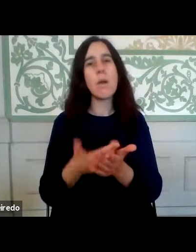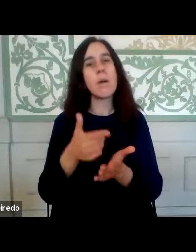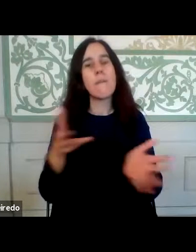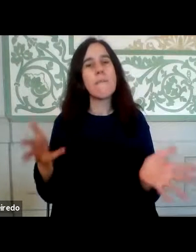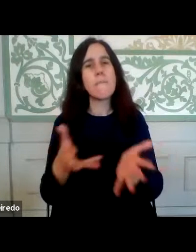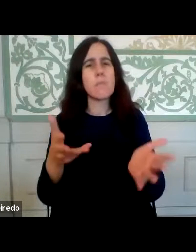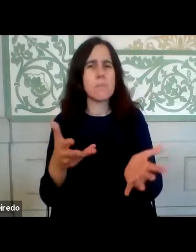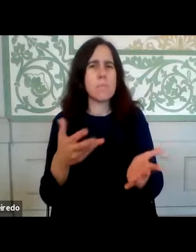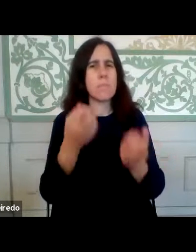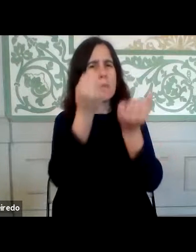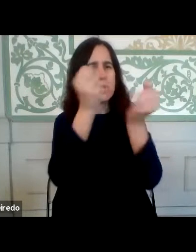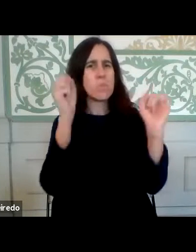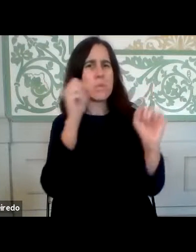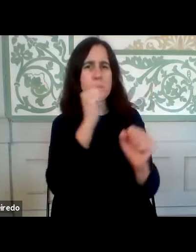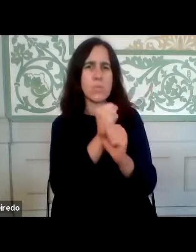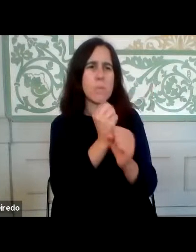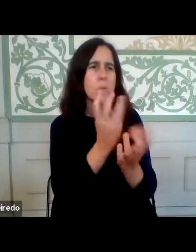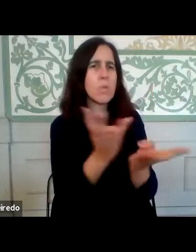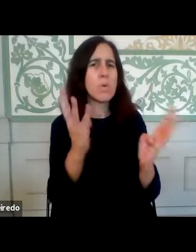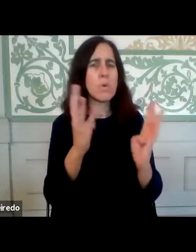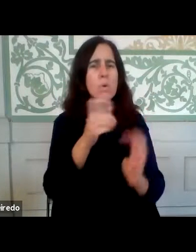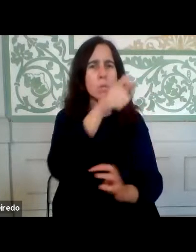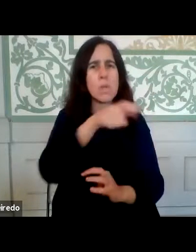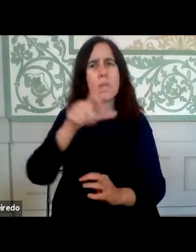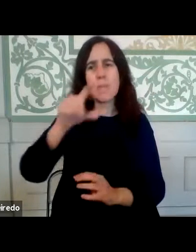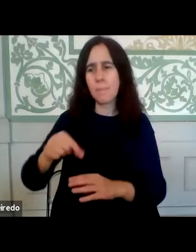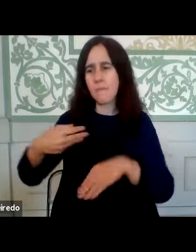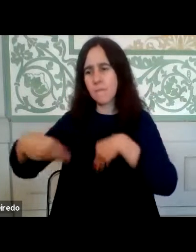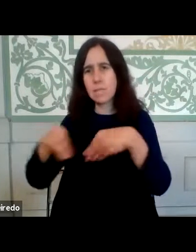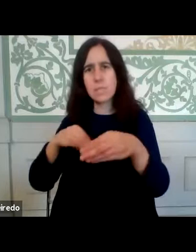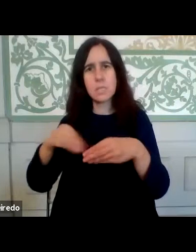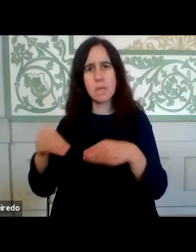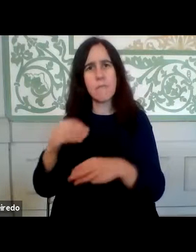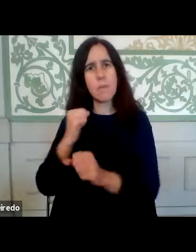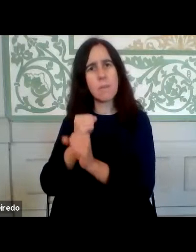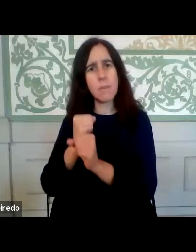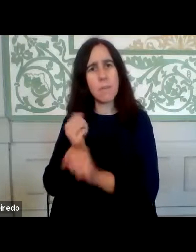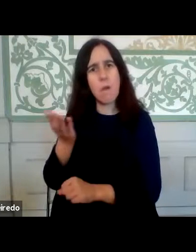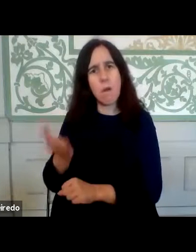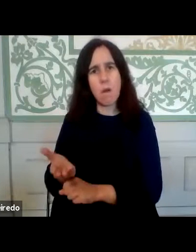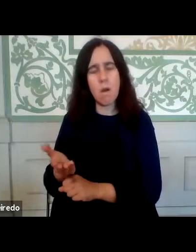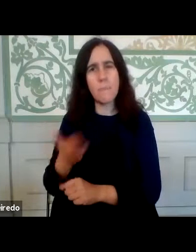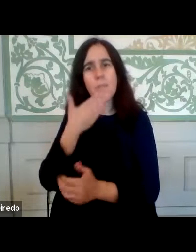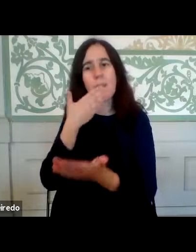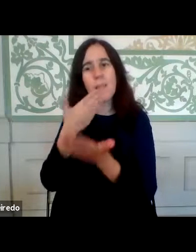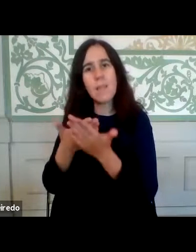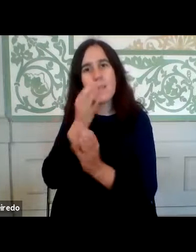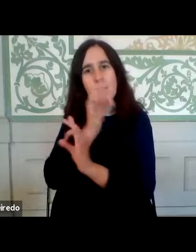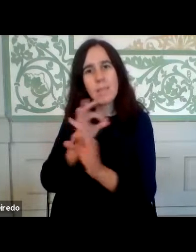quer da autonomia de trabalhadores, quer da flexibilização da própria prestação de trabalho, que otimize